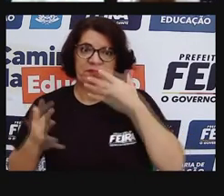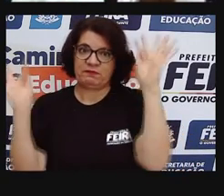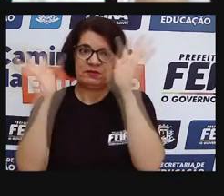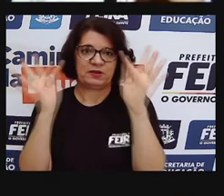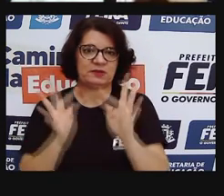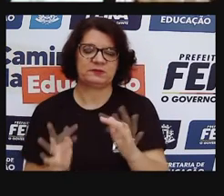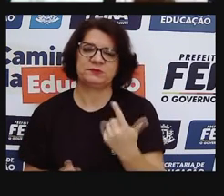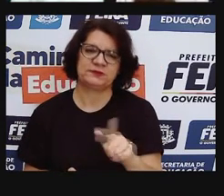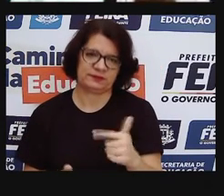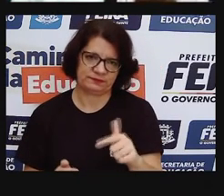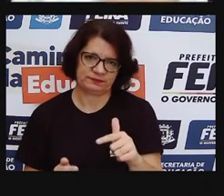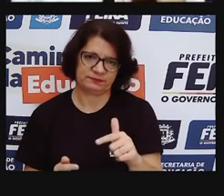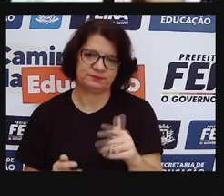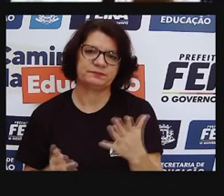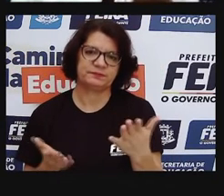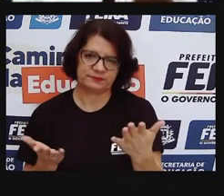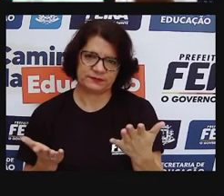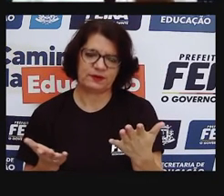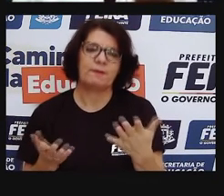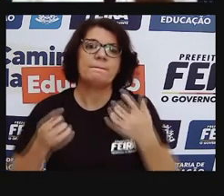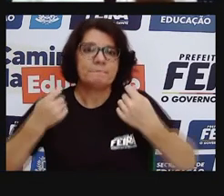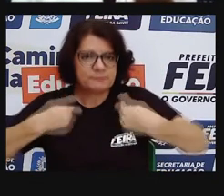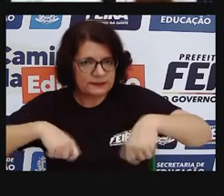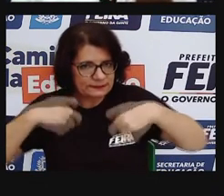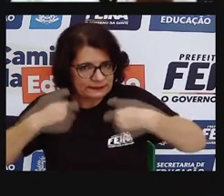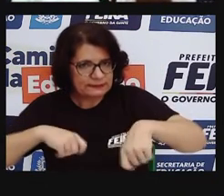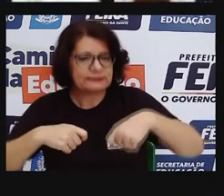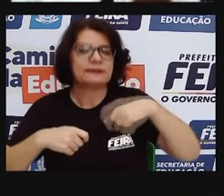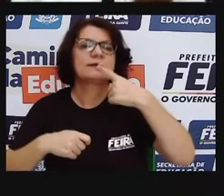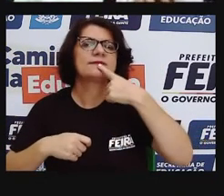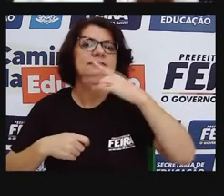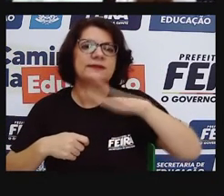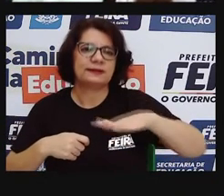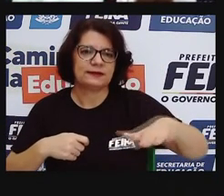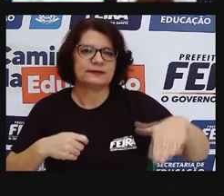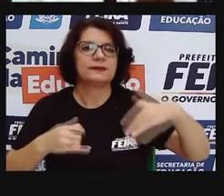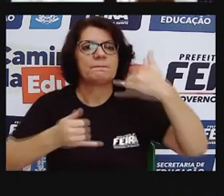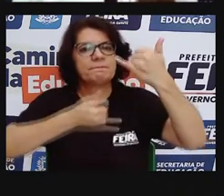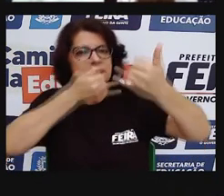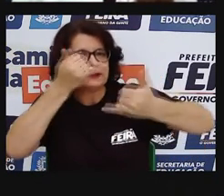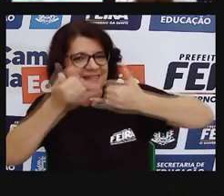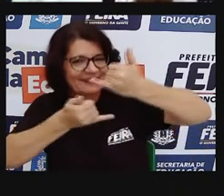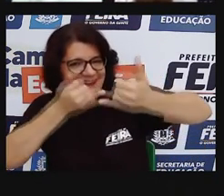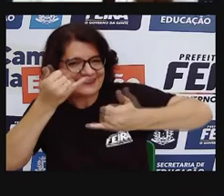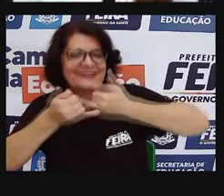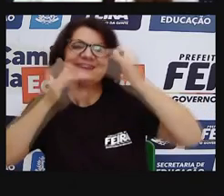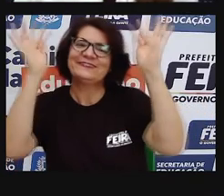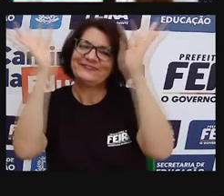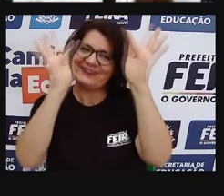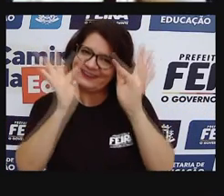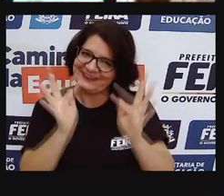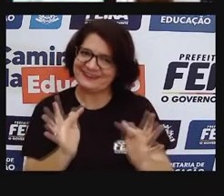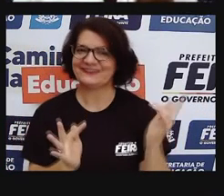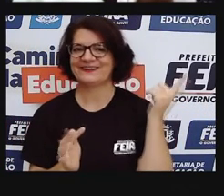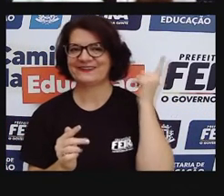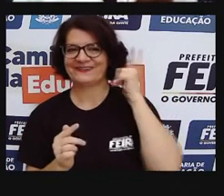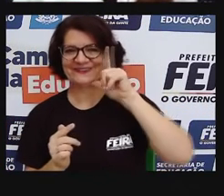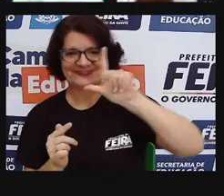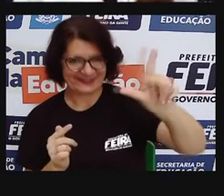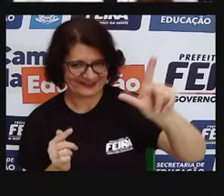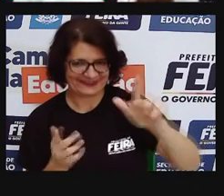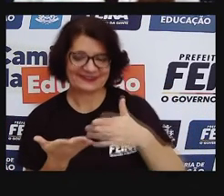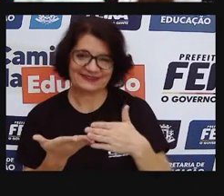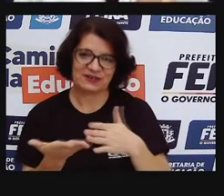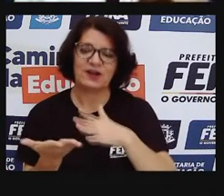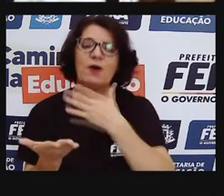E falta ali um pedaço. Então, esse é o título da sua inspiração, esse é o título das suas obras,